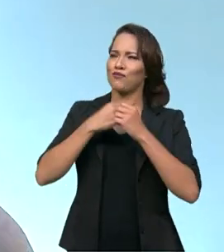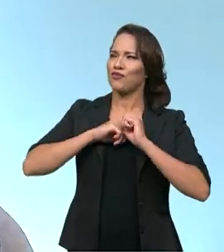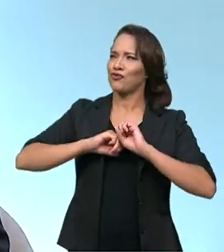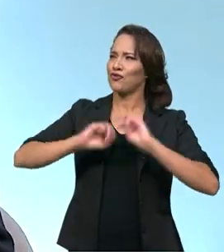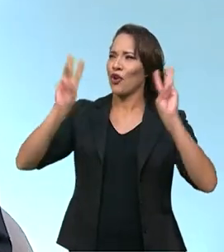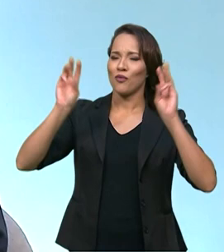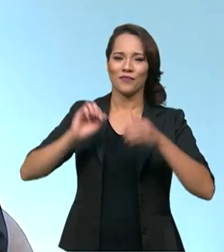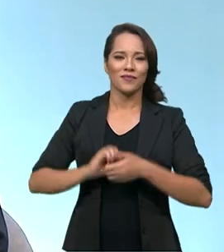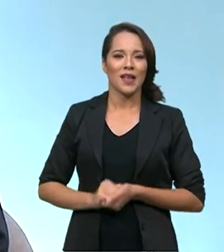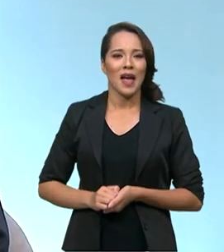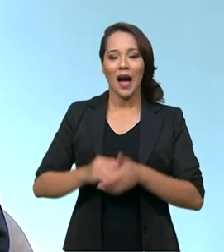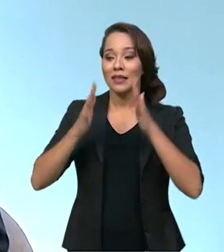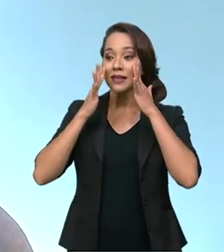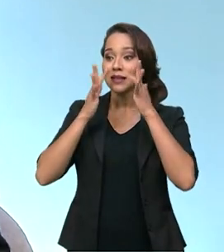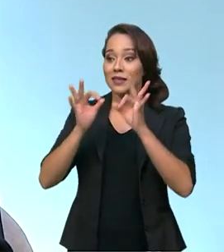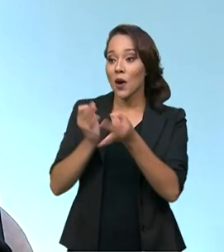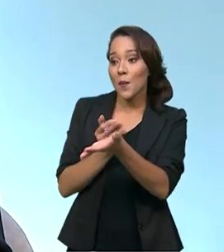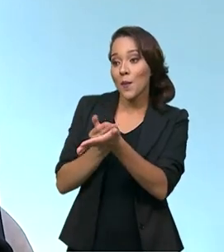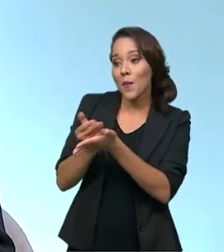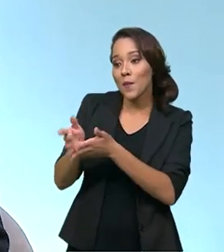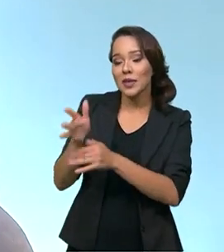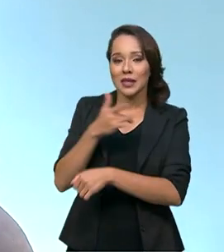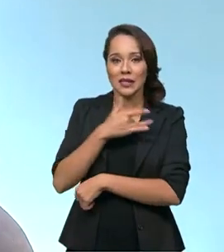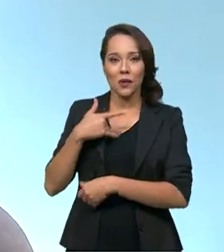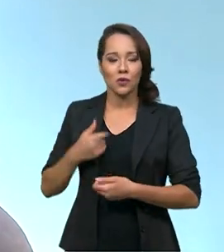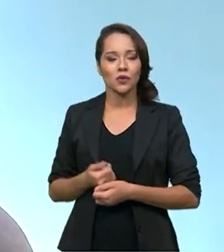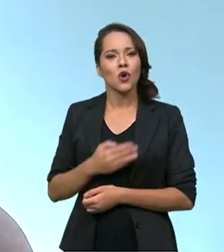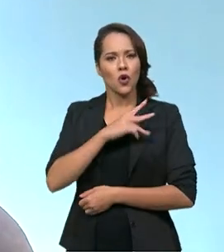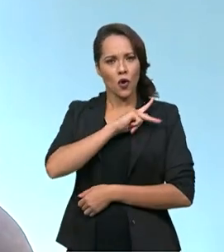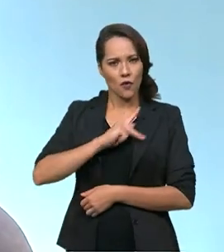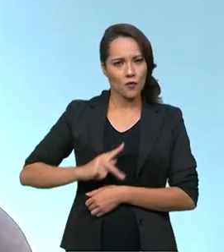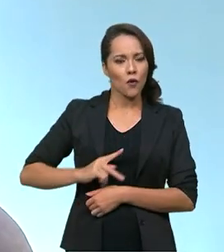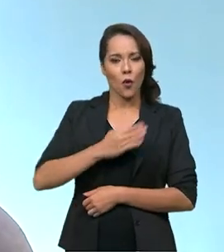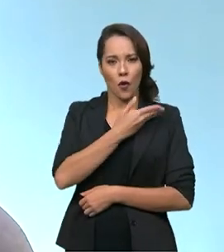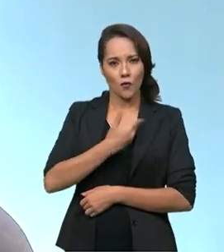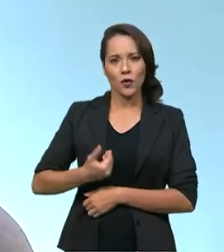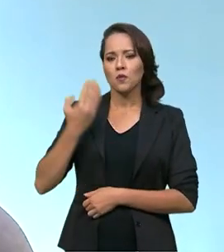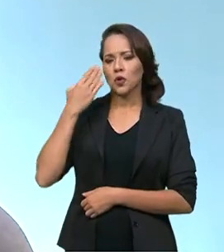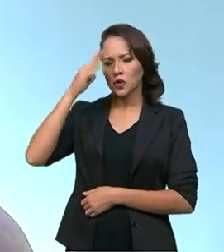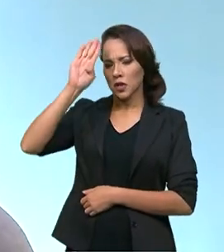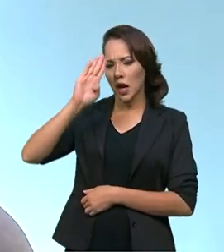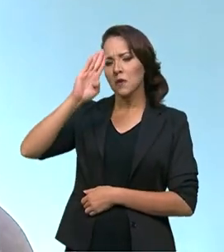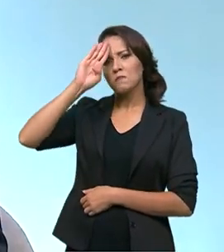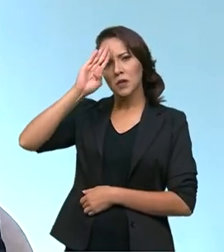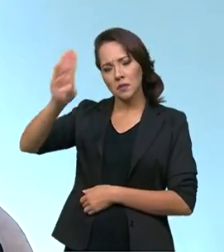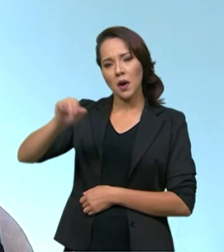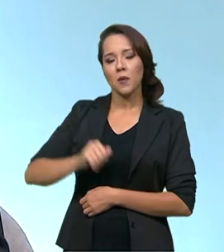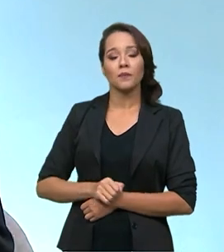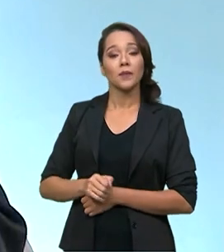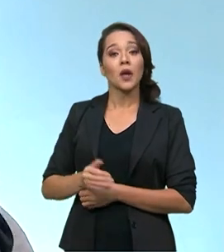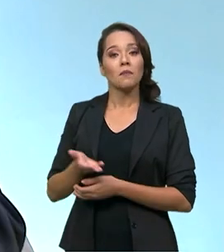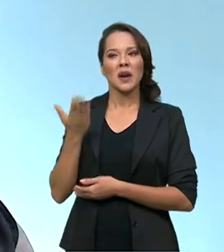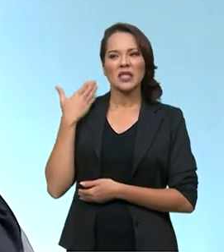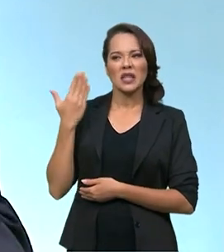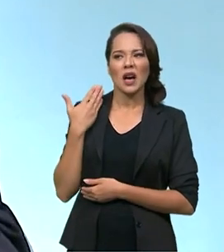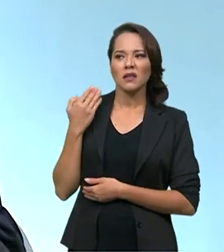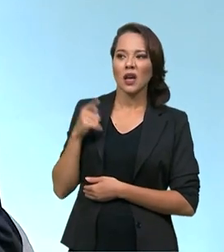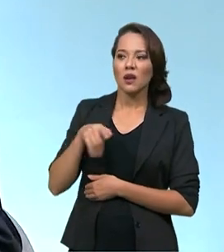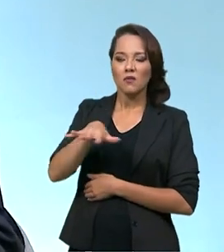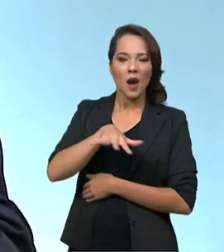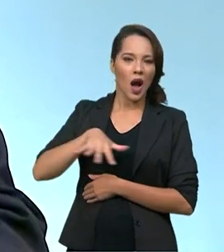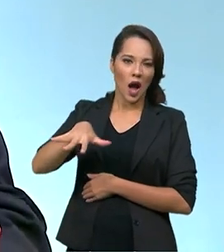Atenção primária à saúde. O governo Bolsonaro priorizou a atenção primária desde o início. À época, a atenção primária era um